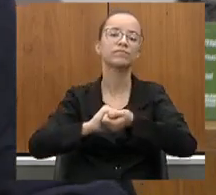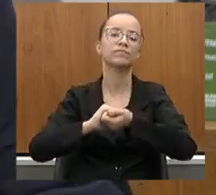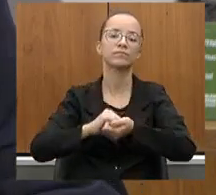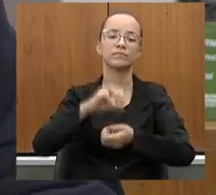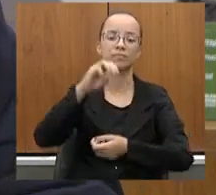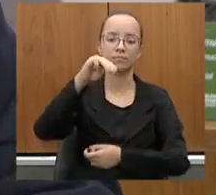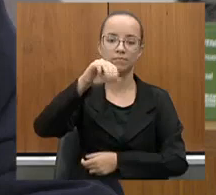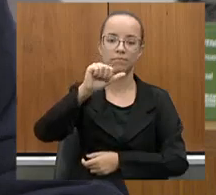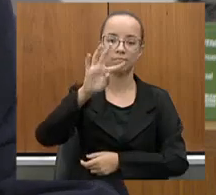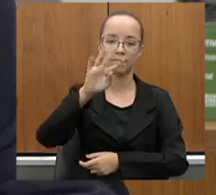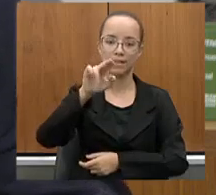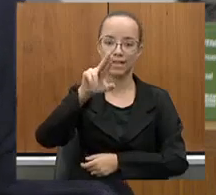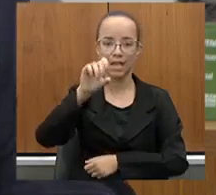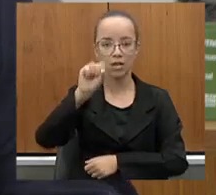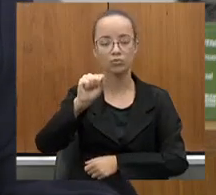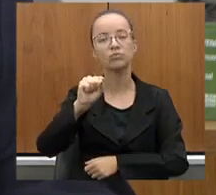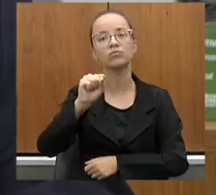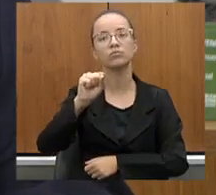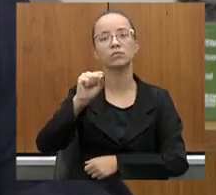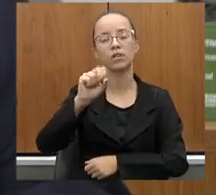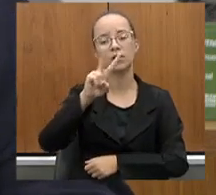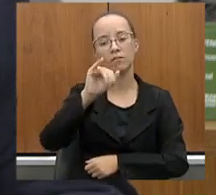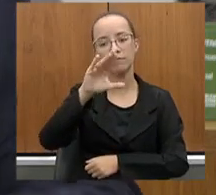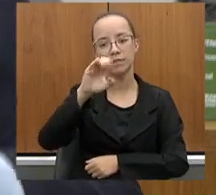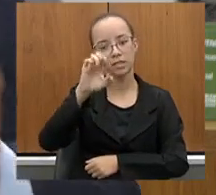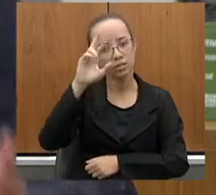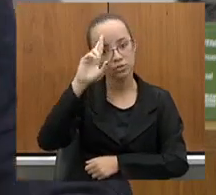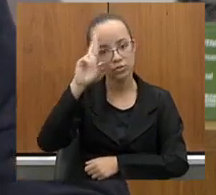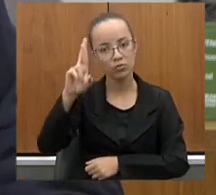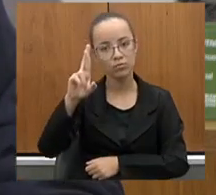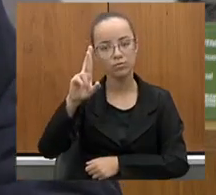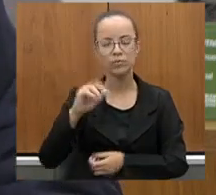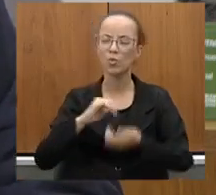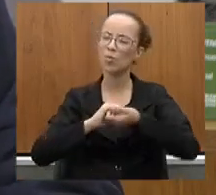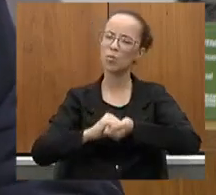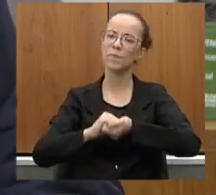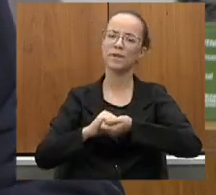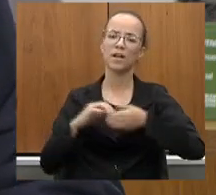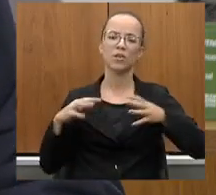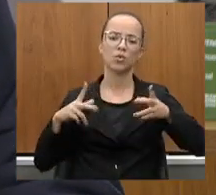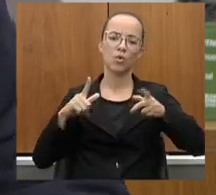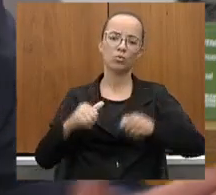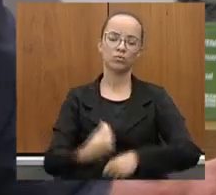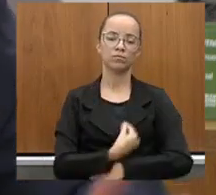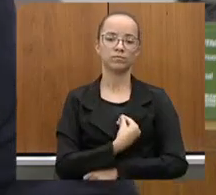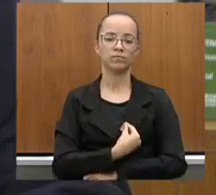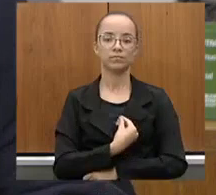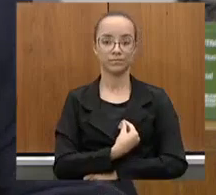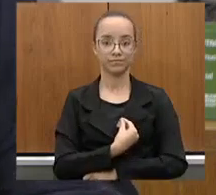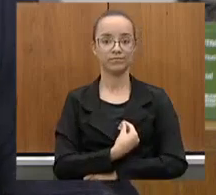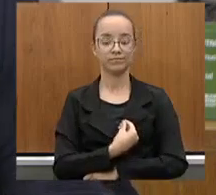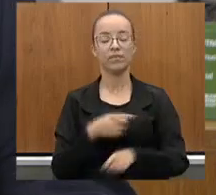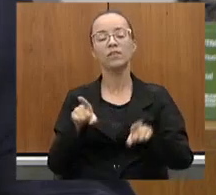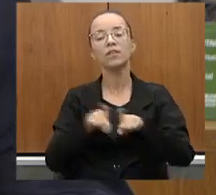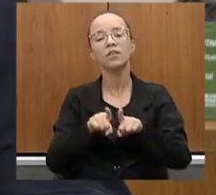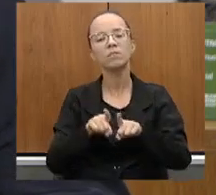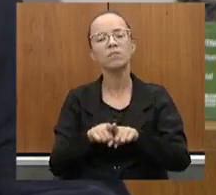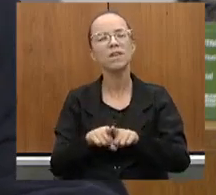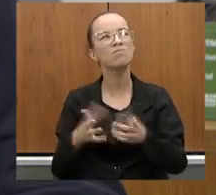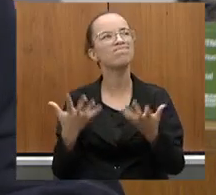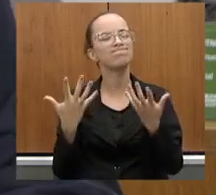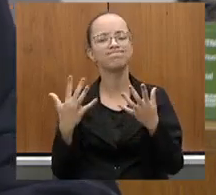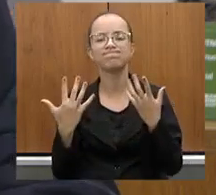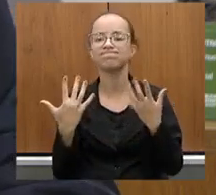que é nosso secretário e vice-diretor. Cumprimentar todos os nossos presentes e também uma saudação muito